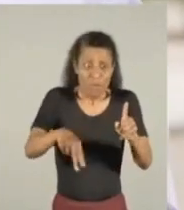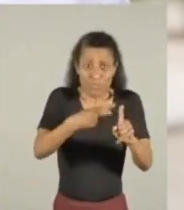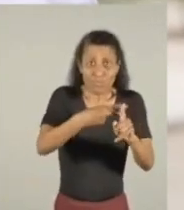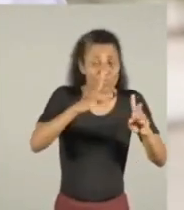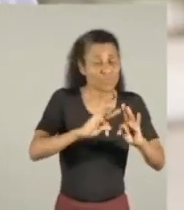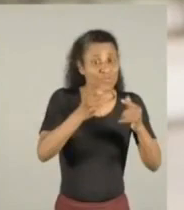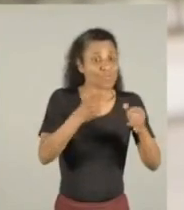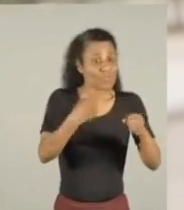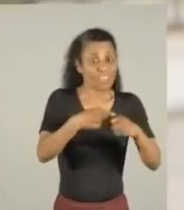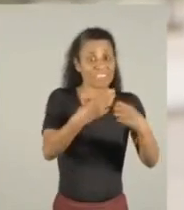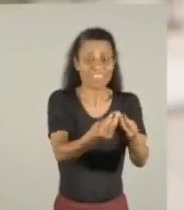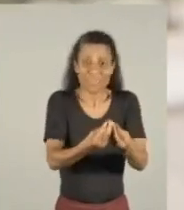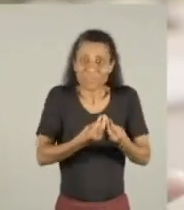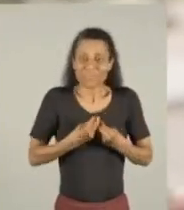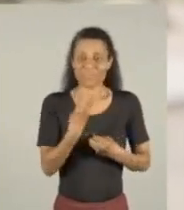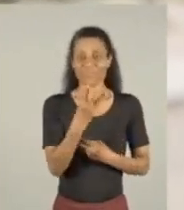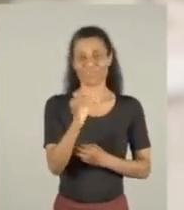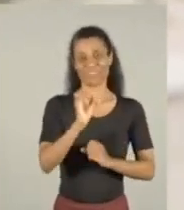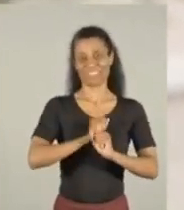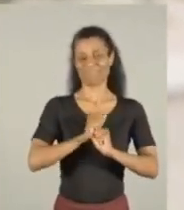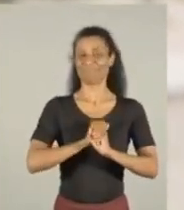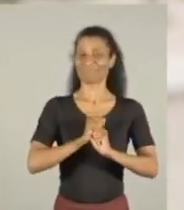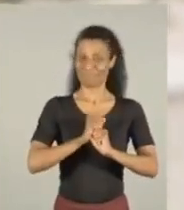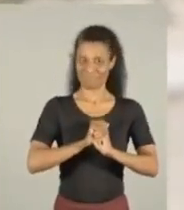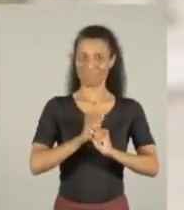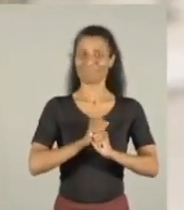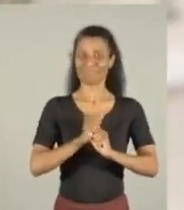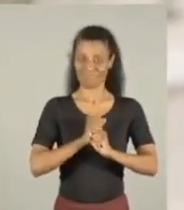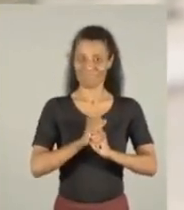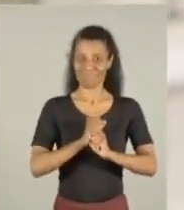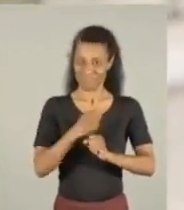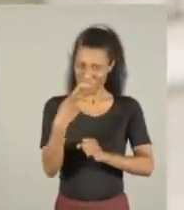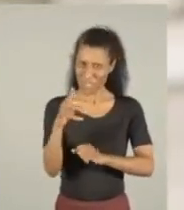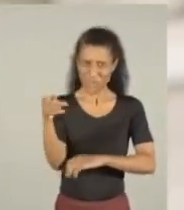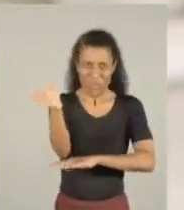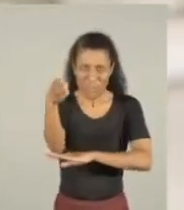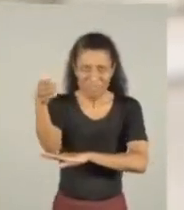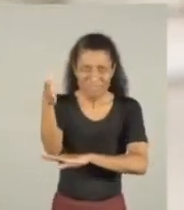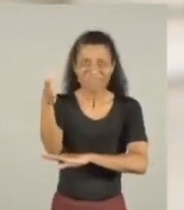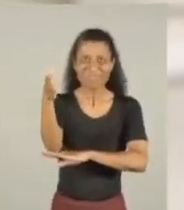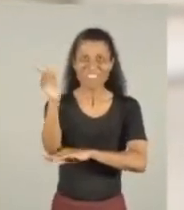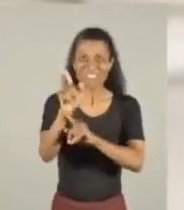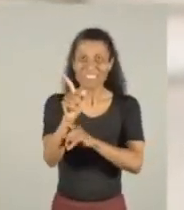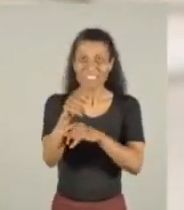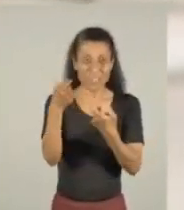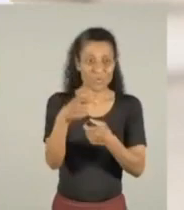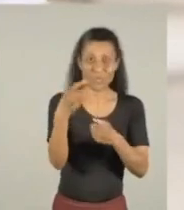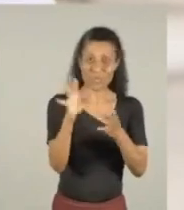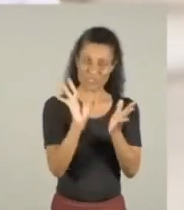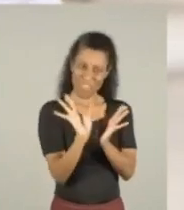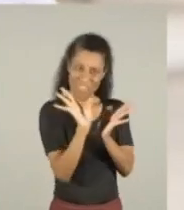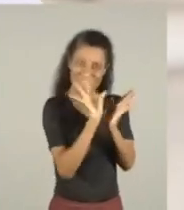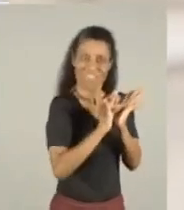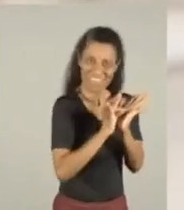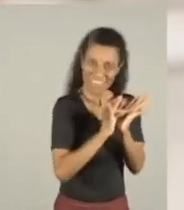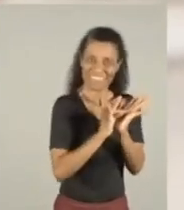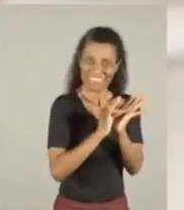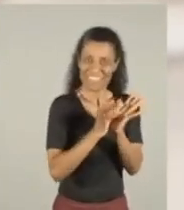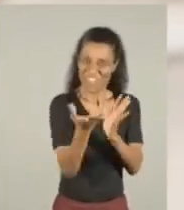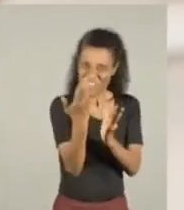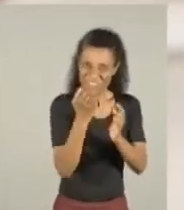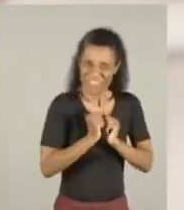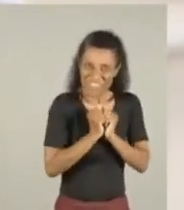tudo o a cidade tem me dado ao longo dos 40 anos. Pegue a tua bandeira, cole o teu adesivo.